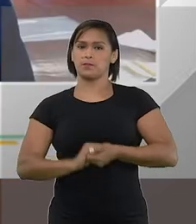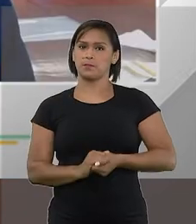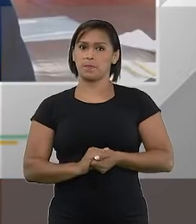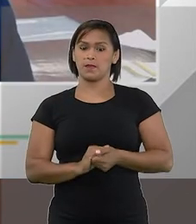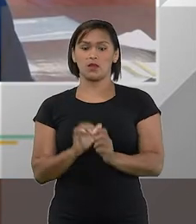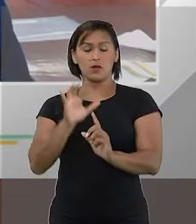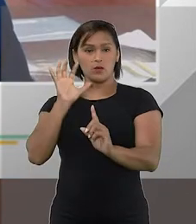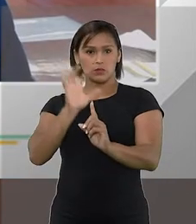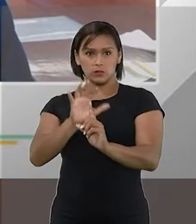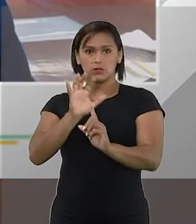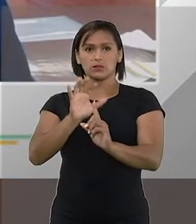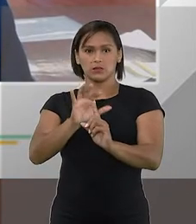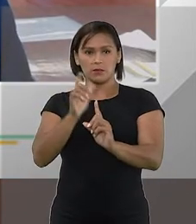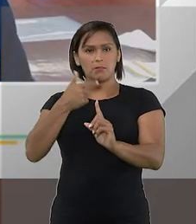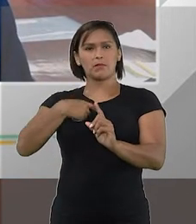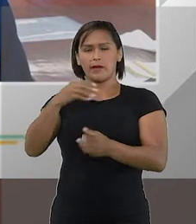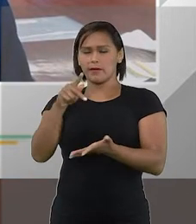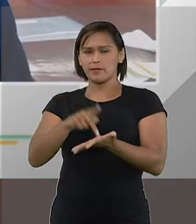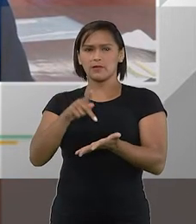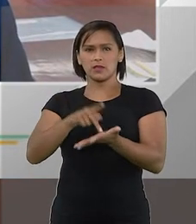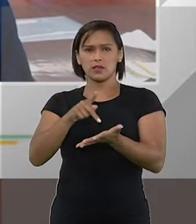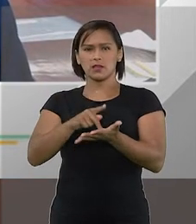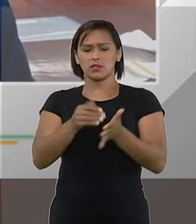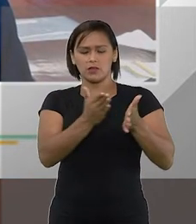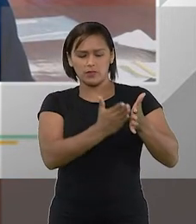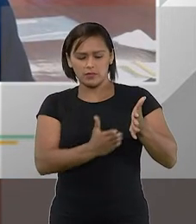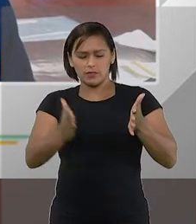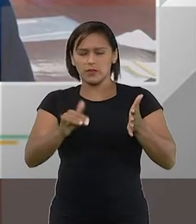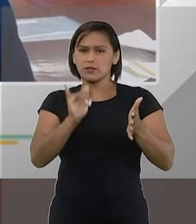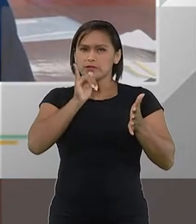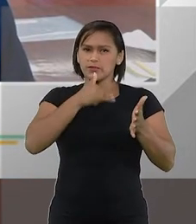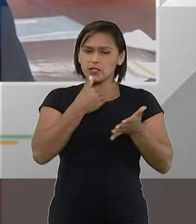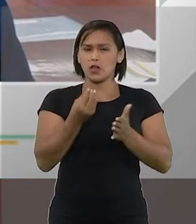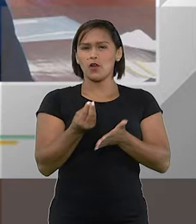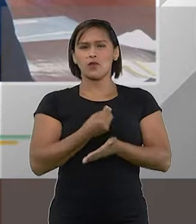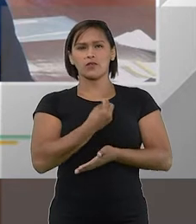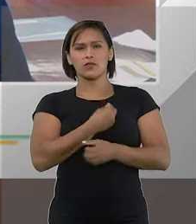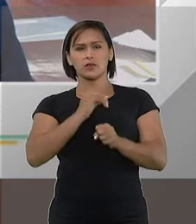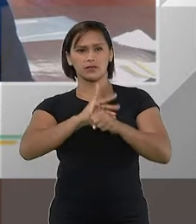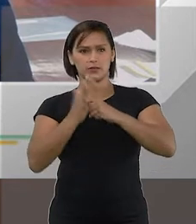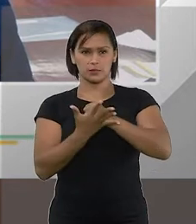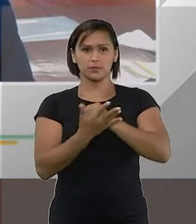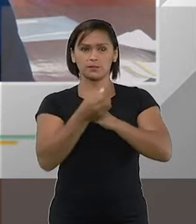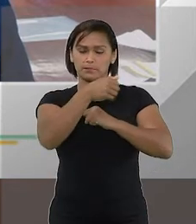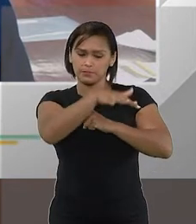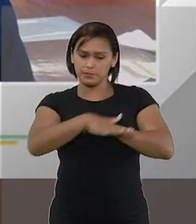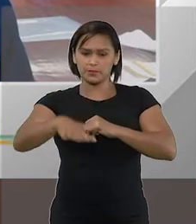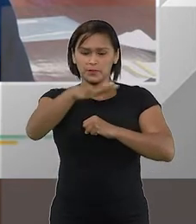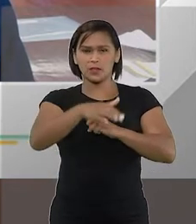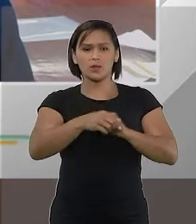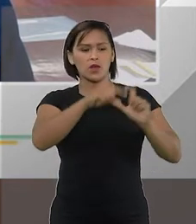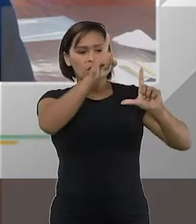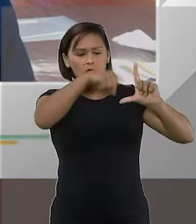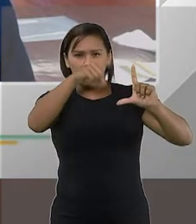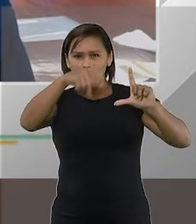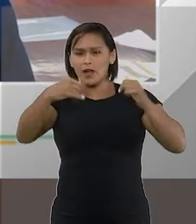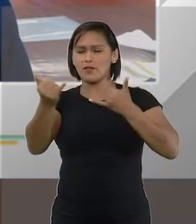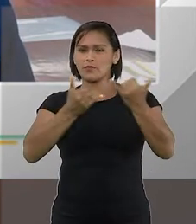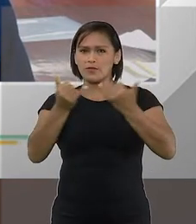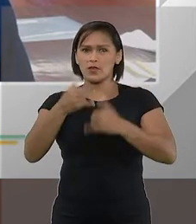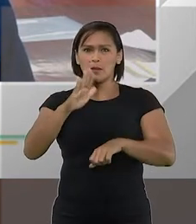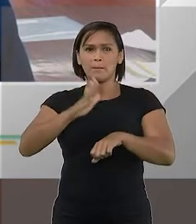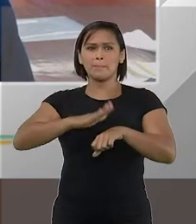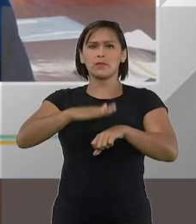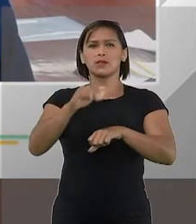Os empatos com os mórbidos desse período triste que estamos vivendo de pandemia, os dados nos dizem que